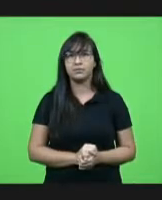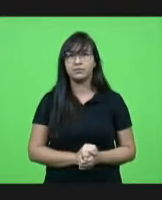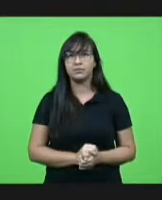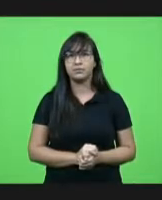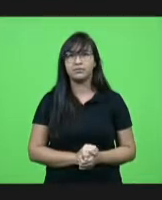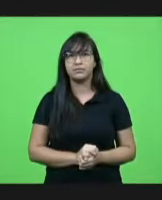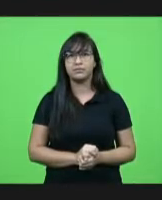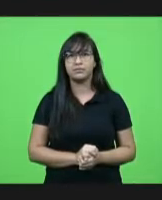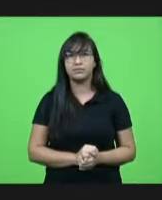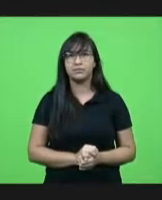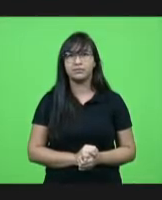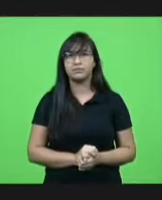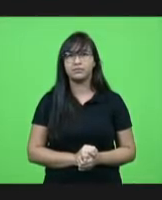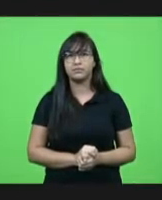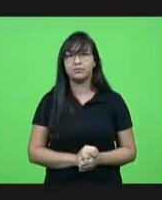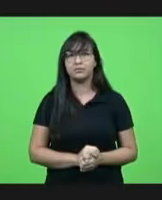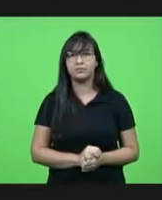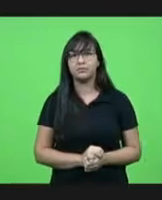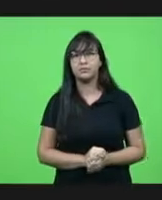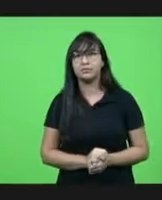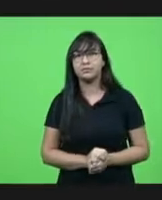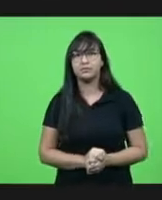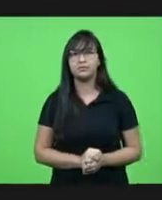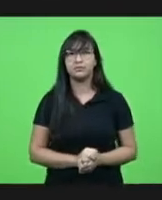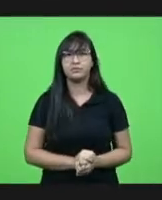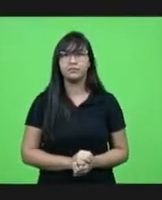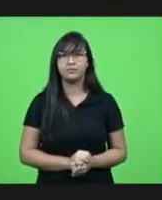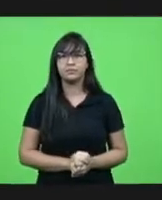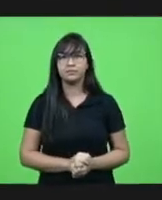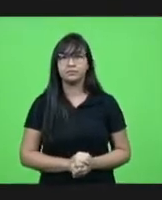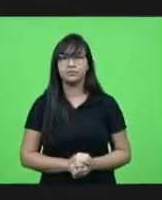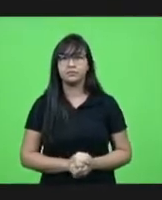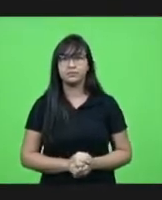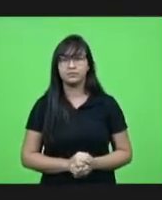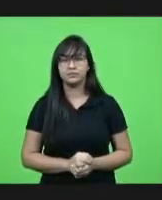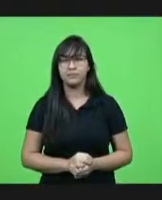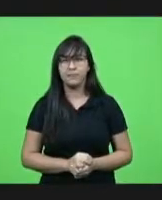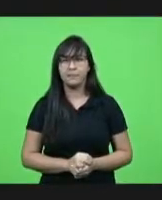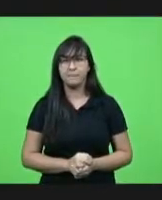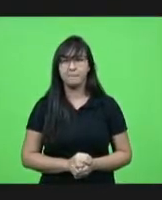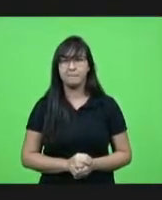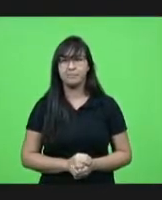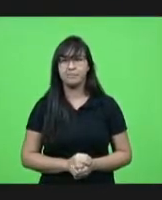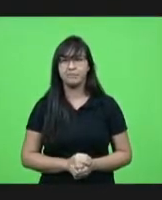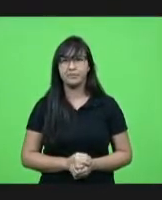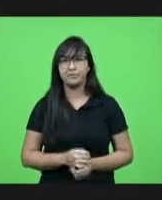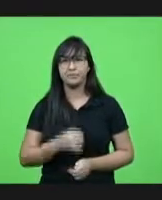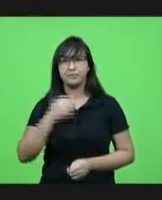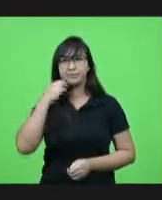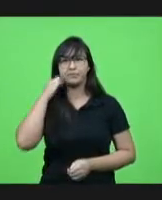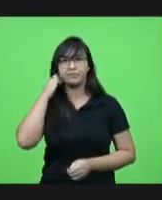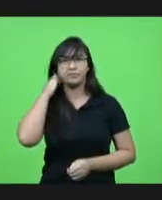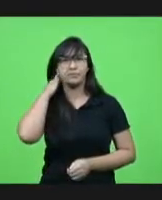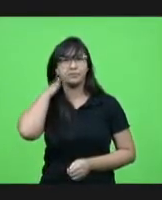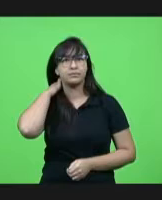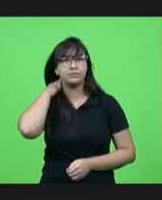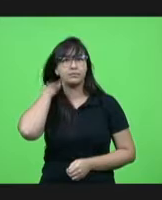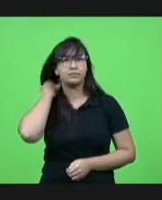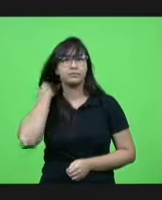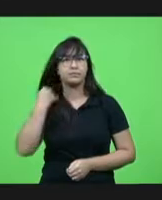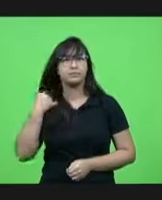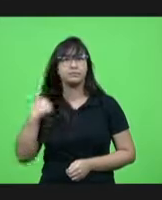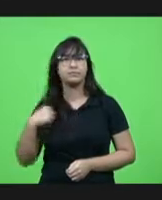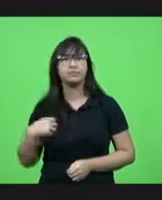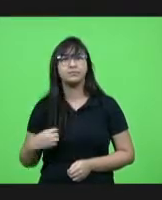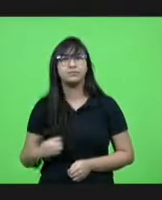alô Marlene por favor ligar o microfone ligar o microfone ligar o microfone o seu microfone agora sim